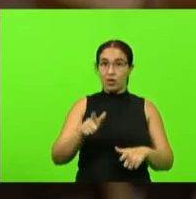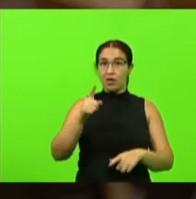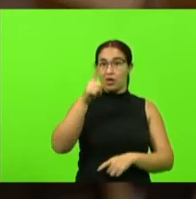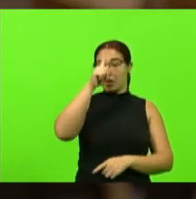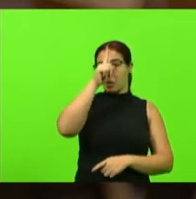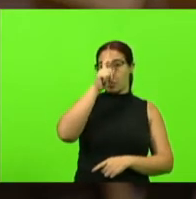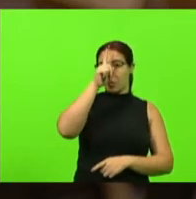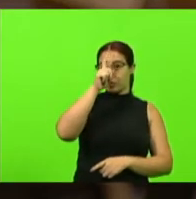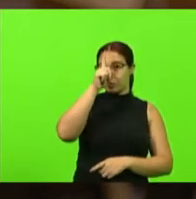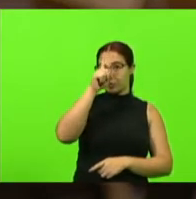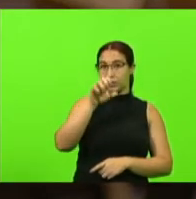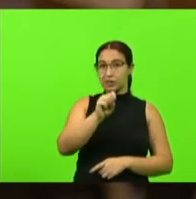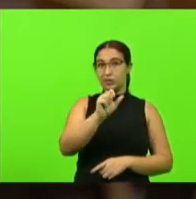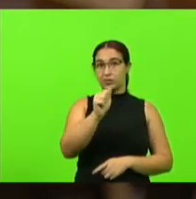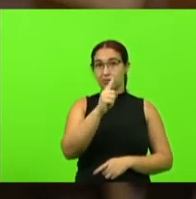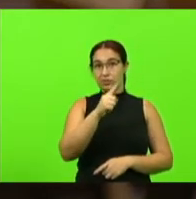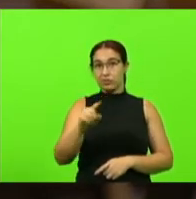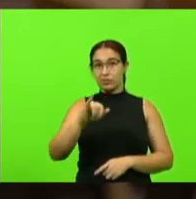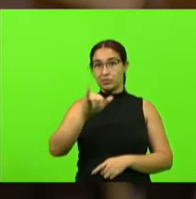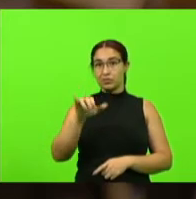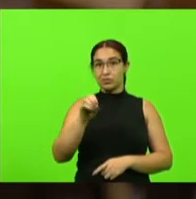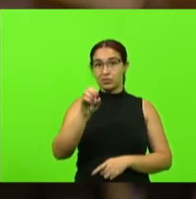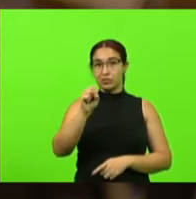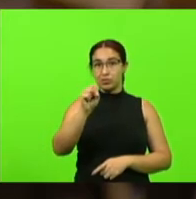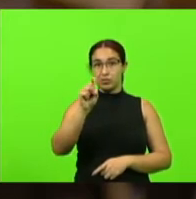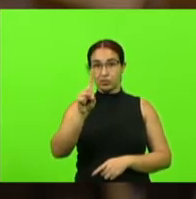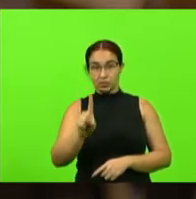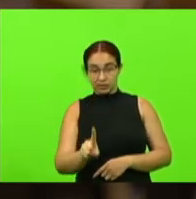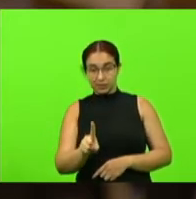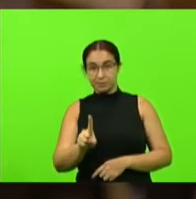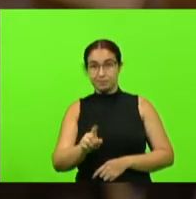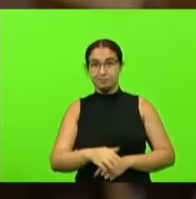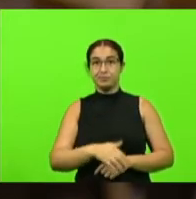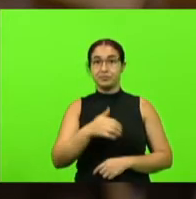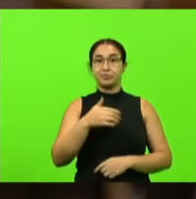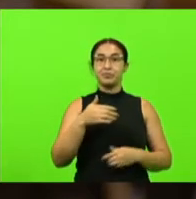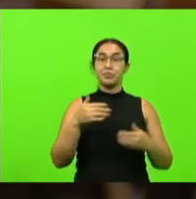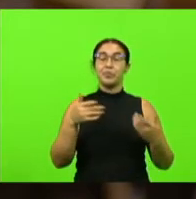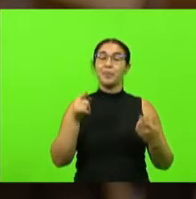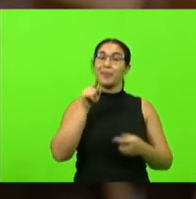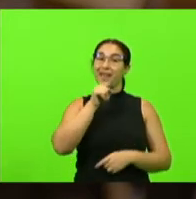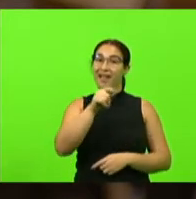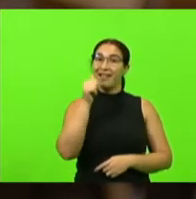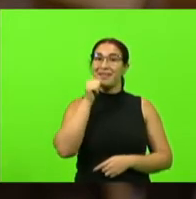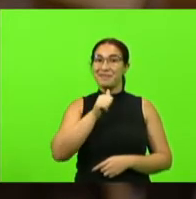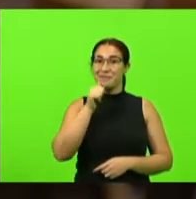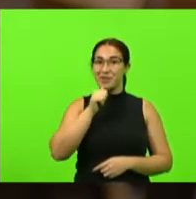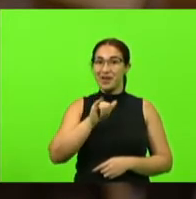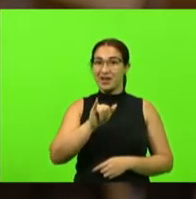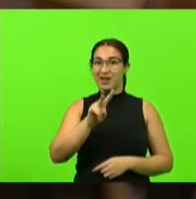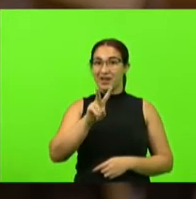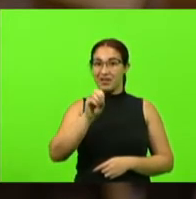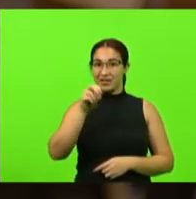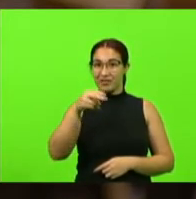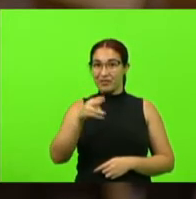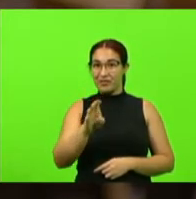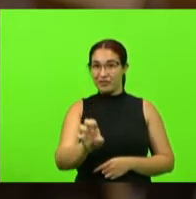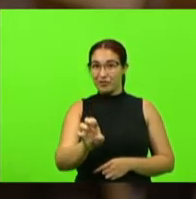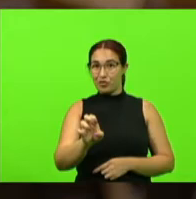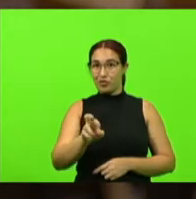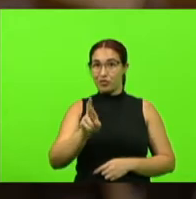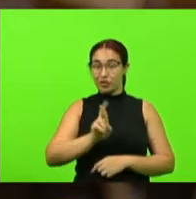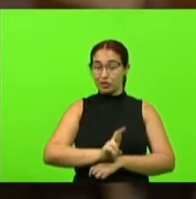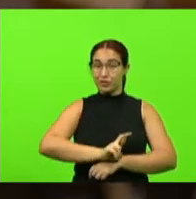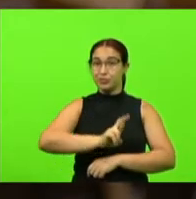e 2000 e o ano 2000 a irmã Ivone além de comandar a ala da maternidade